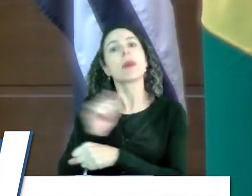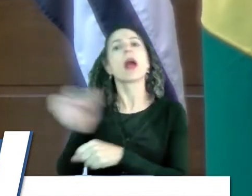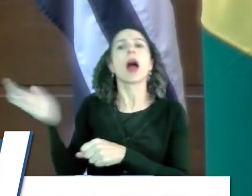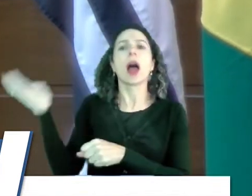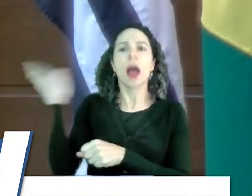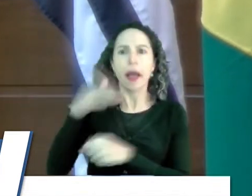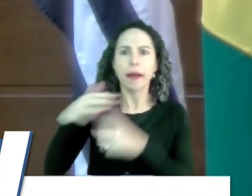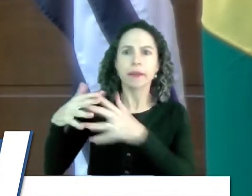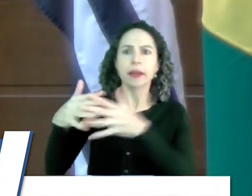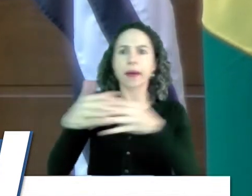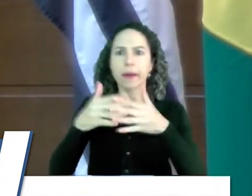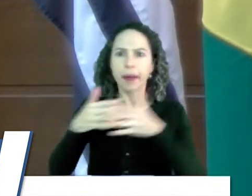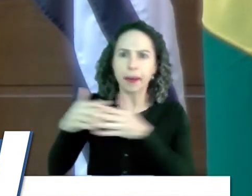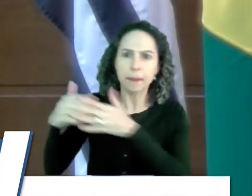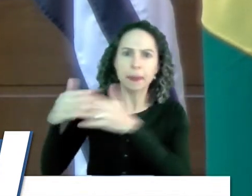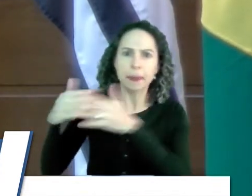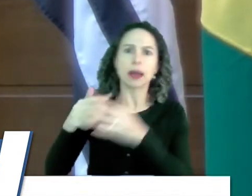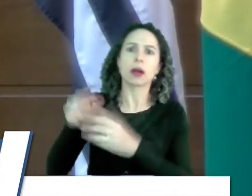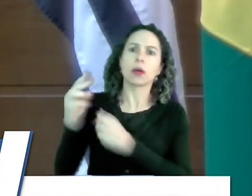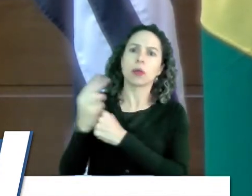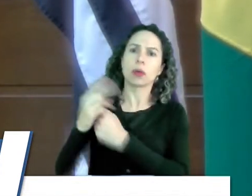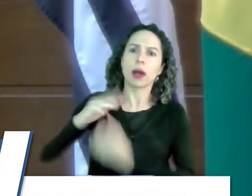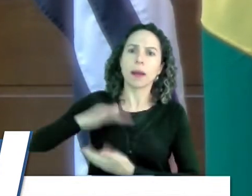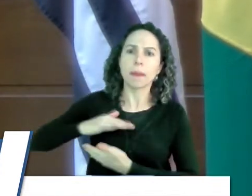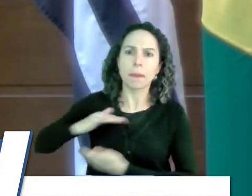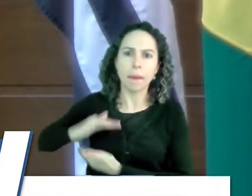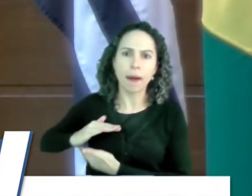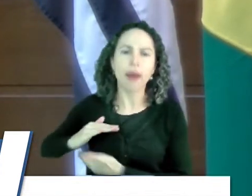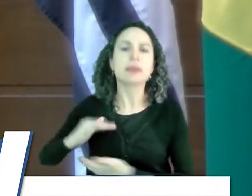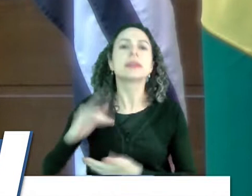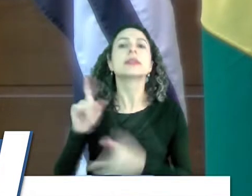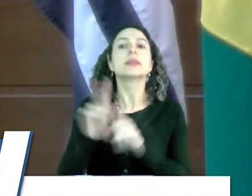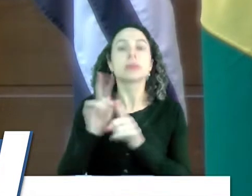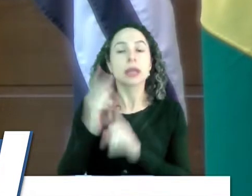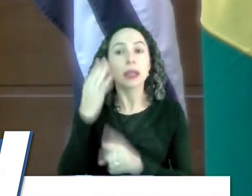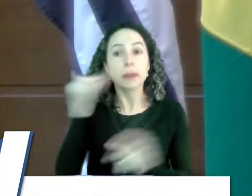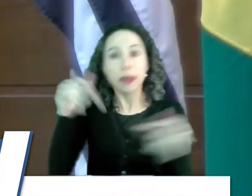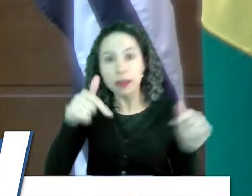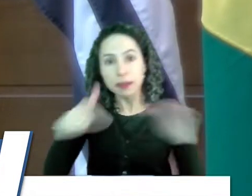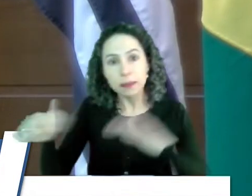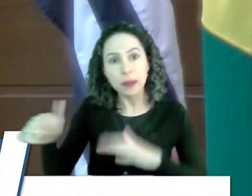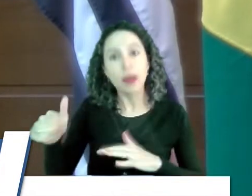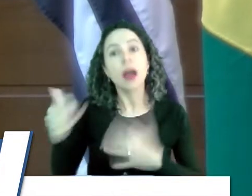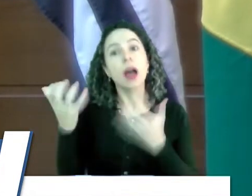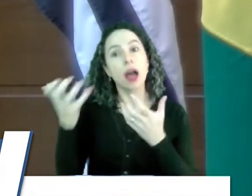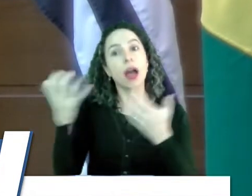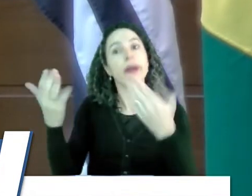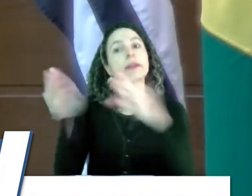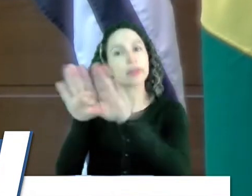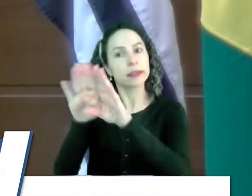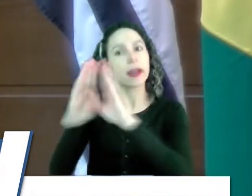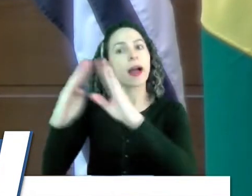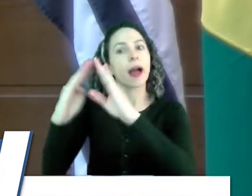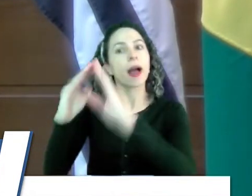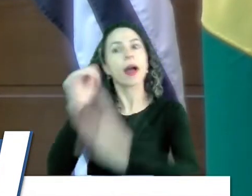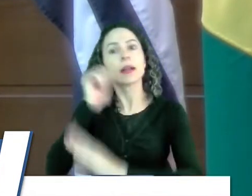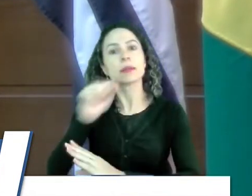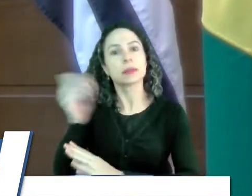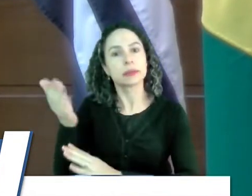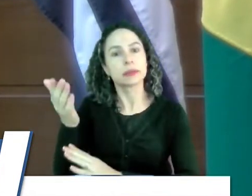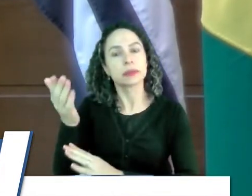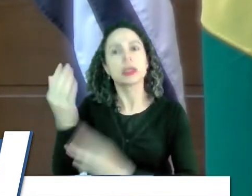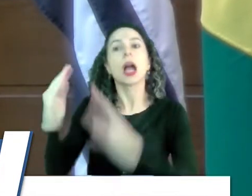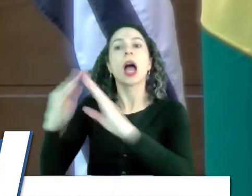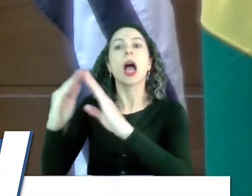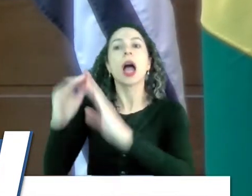né, para fazer as mamografias, inclusive, eu fiquei sabendo essa semana, que estão querendo fechar a casa da mulher, né, e a casa da mulher ali, ela